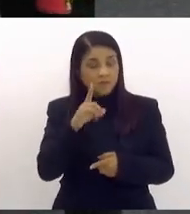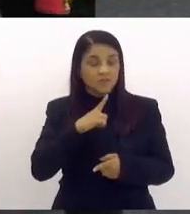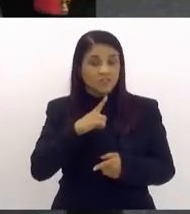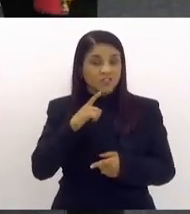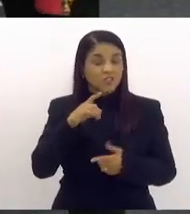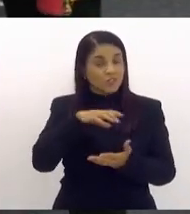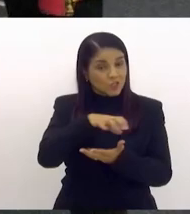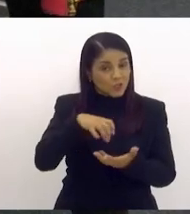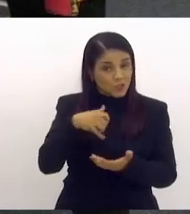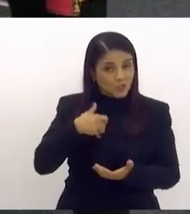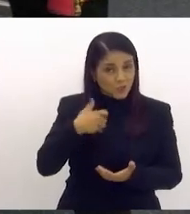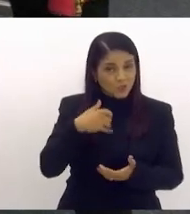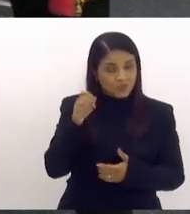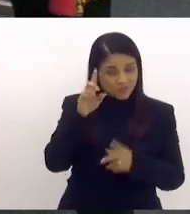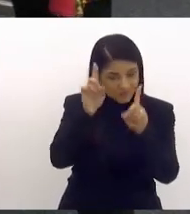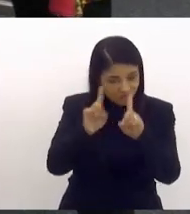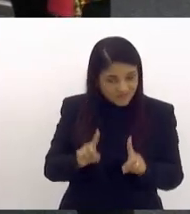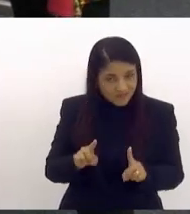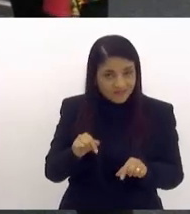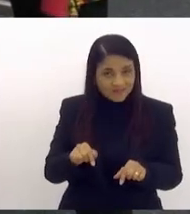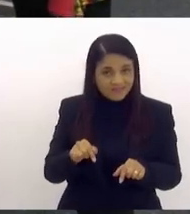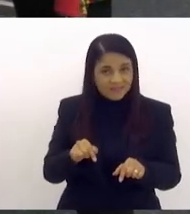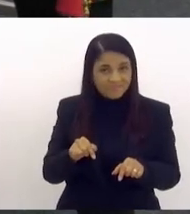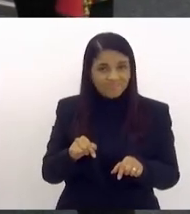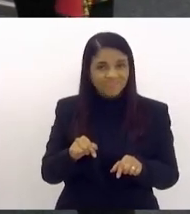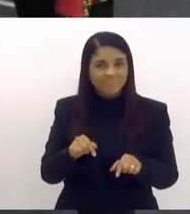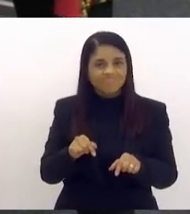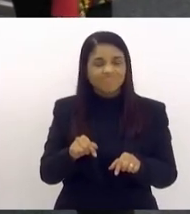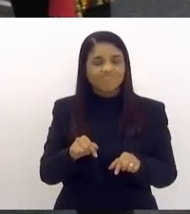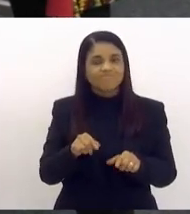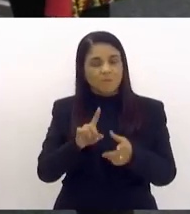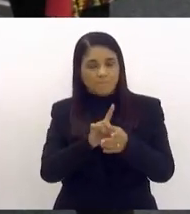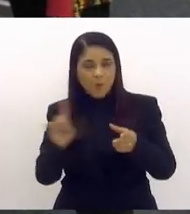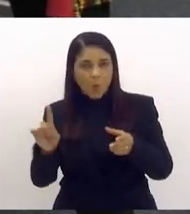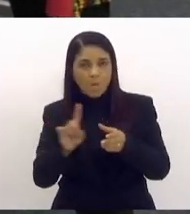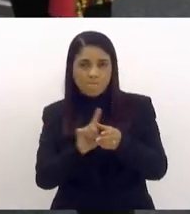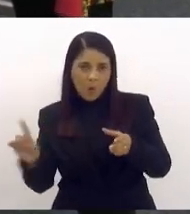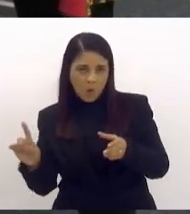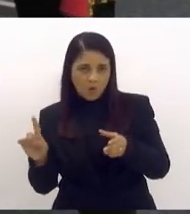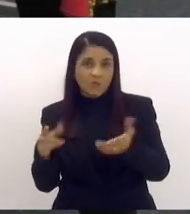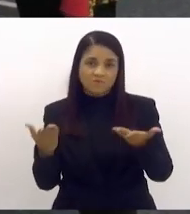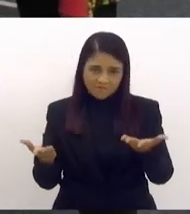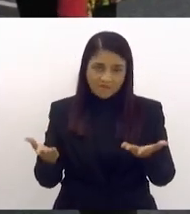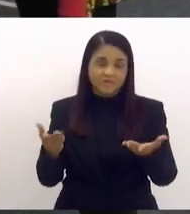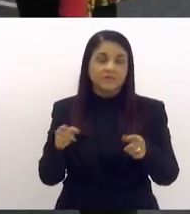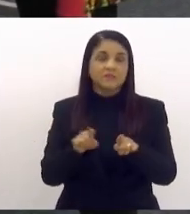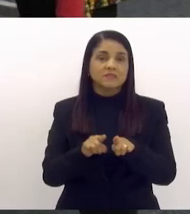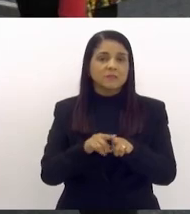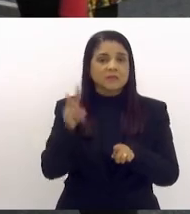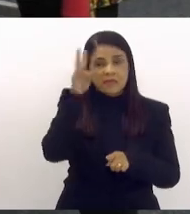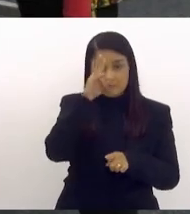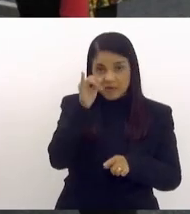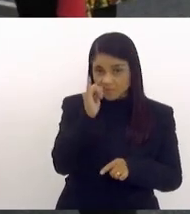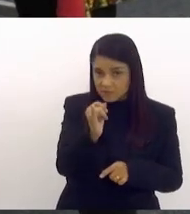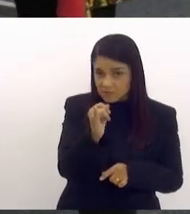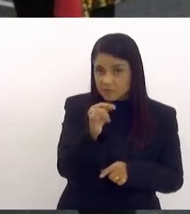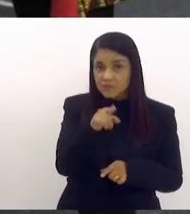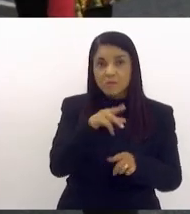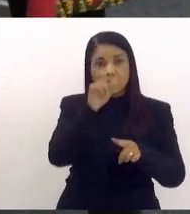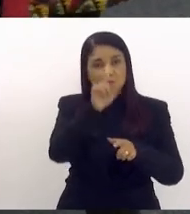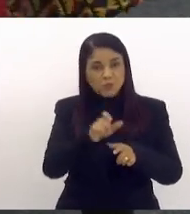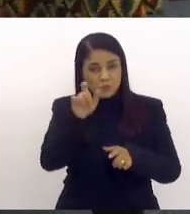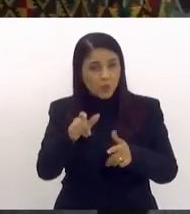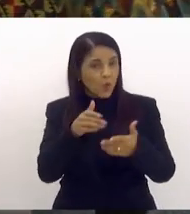então, o fato de ser, fica mais excludente ainda essas pessoas. E lembrando também que qualquer pessoa pode